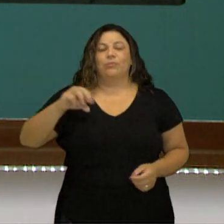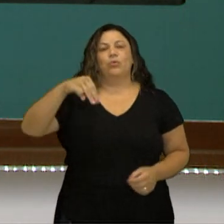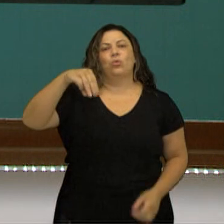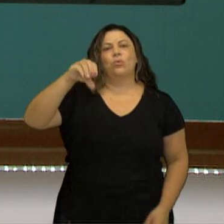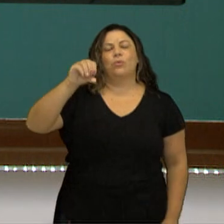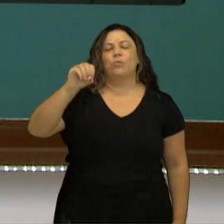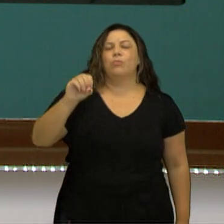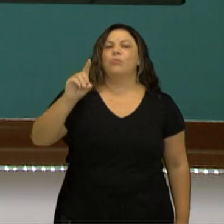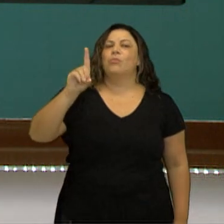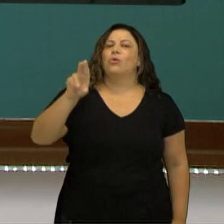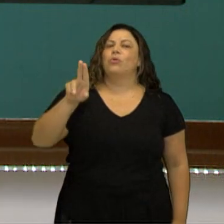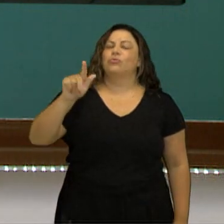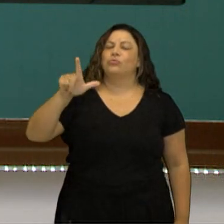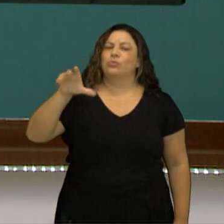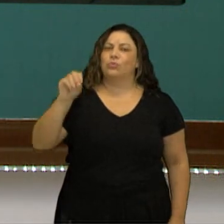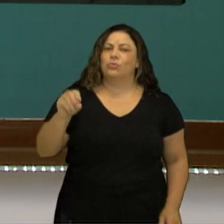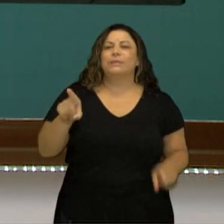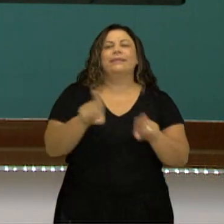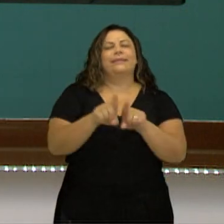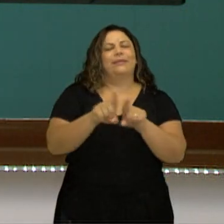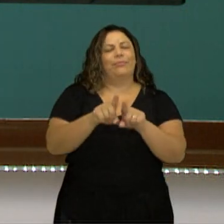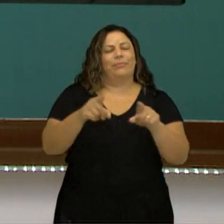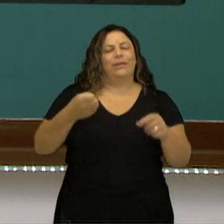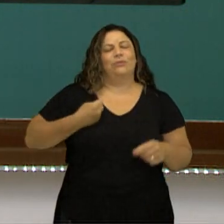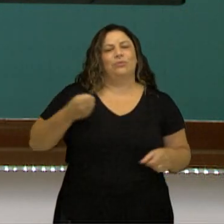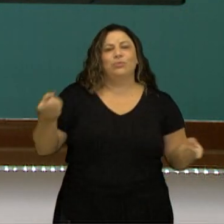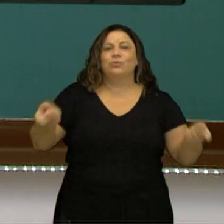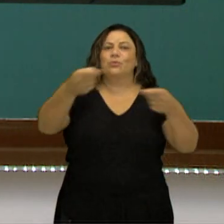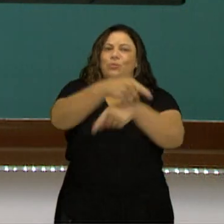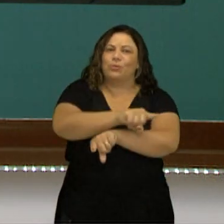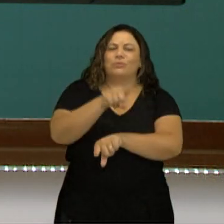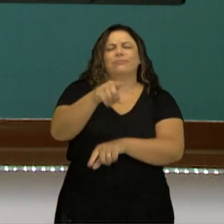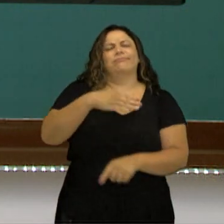opostos. Espero que vocês tenham gostado e até breve.